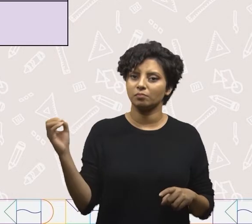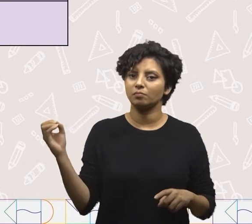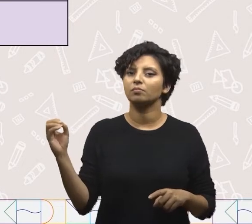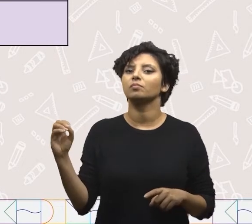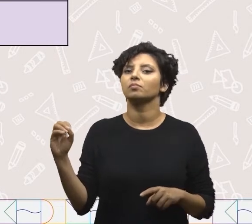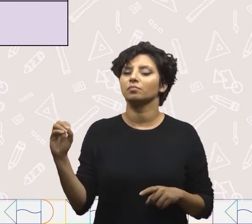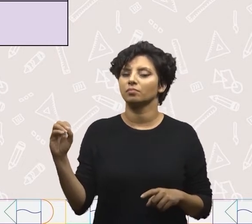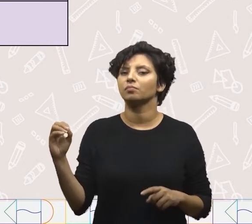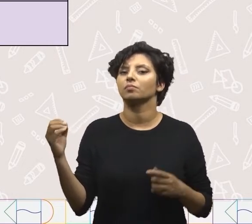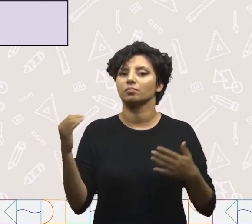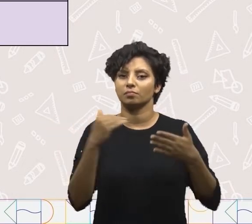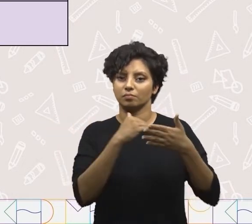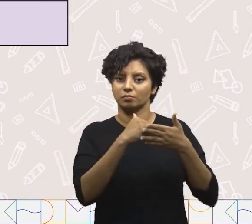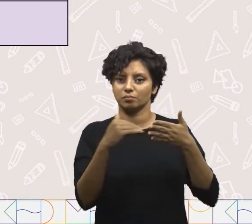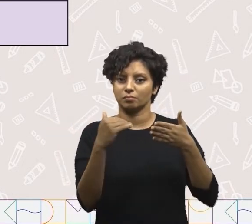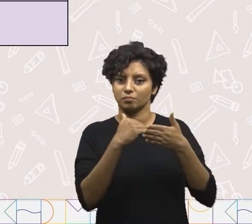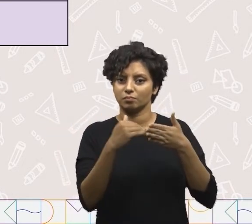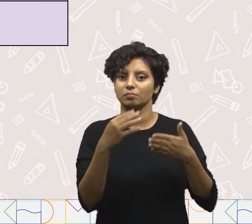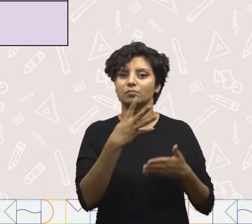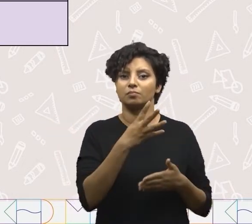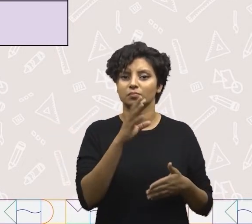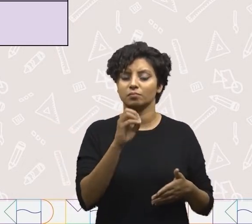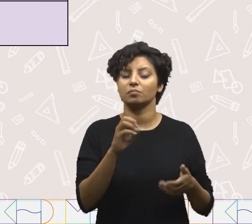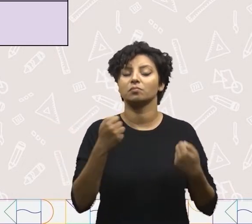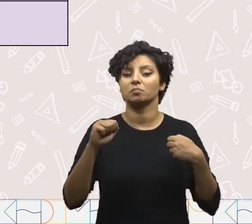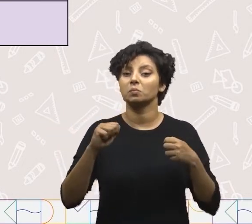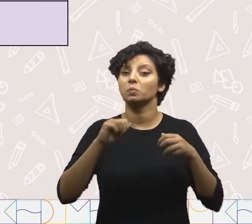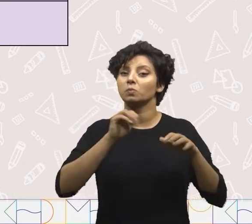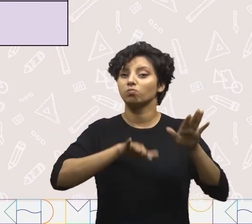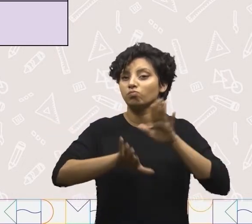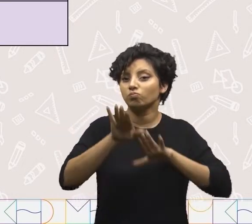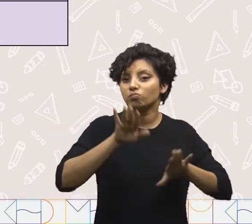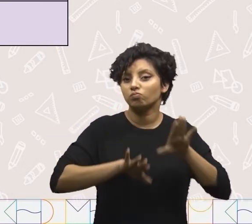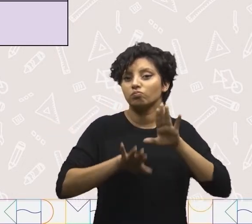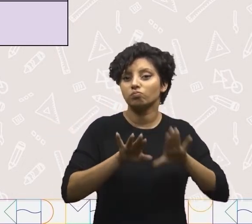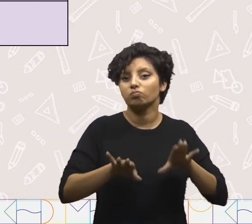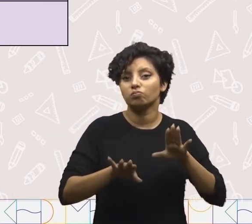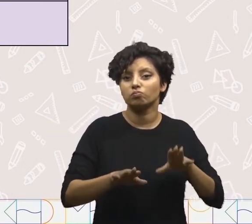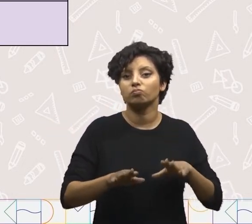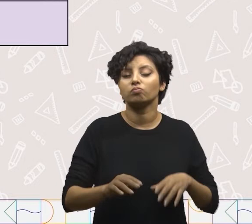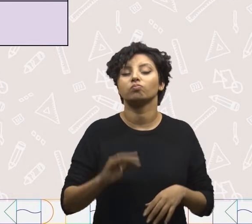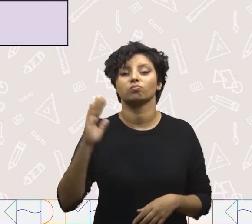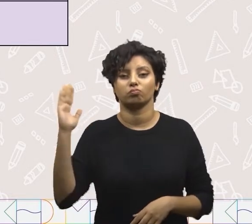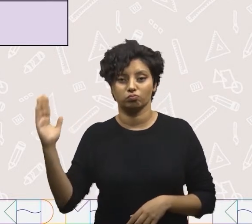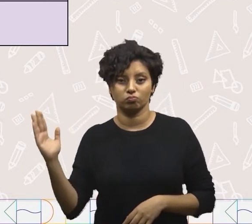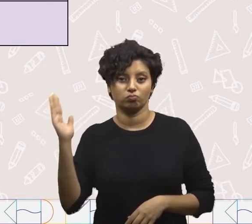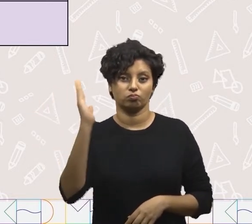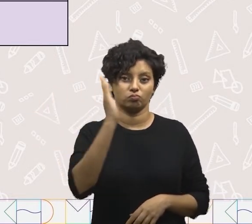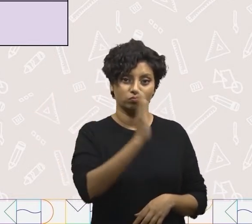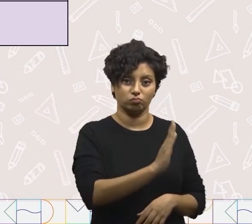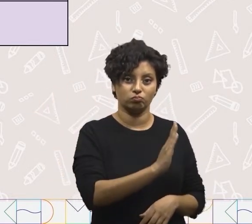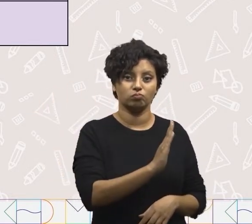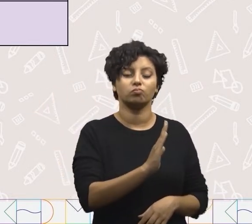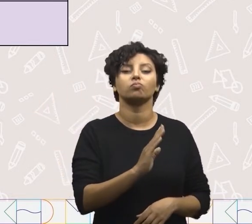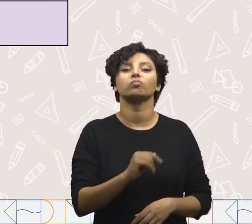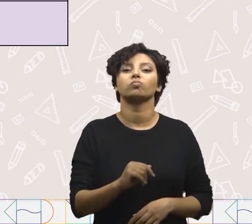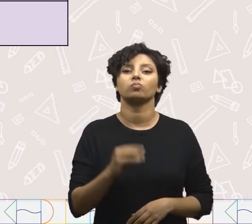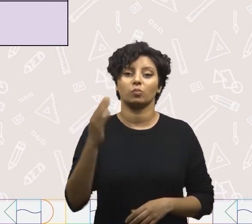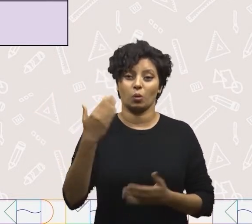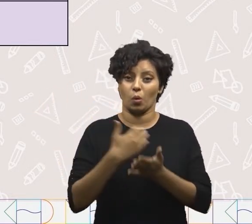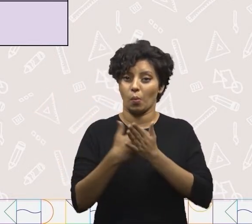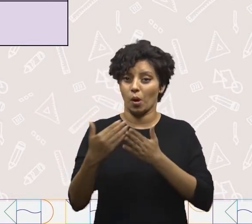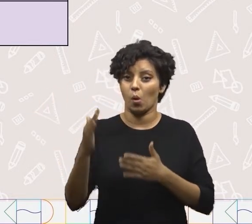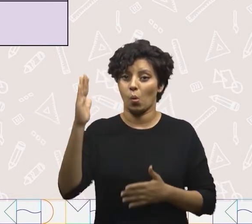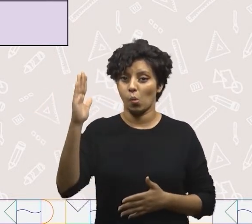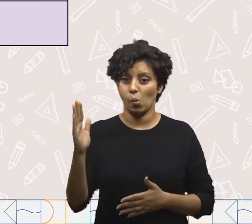colocar a segunda parcela, respeitando a ordem que é da direita para a esquerda, da unidade